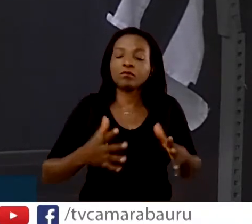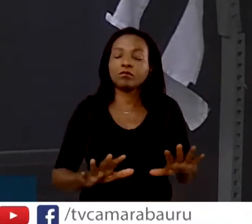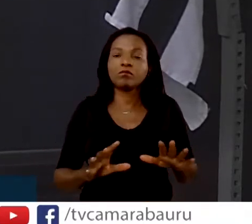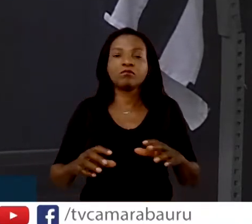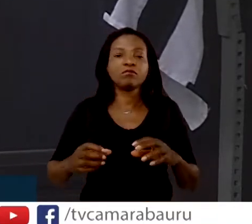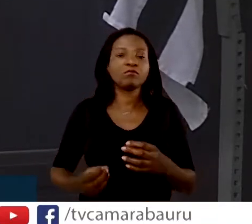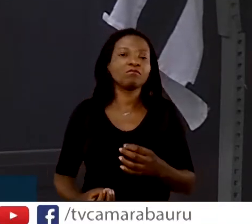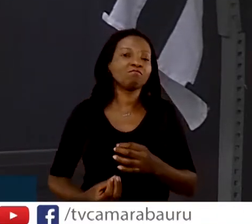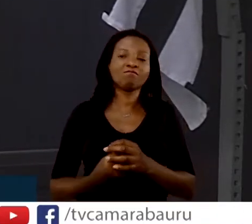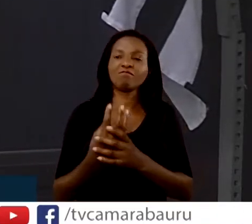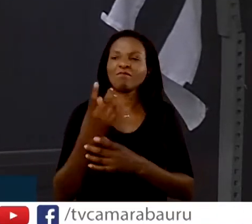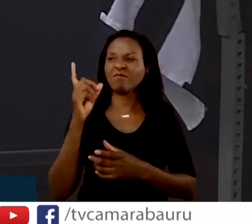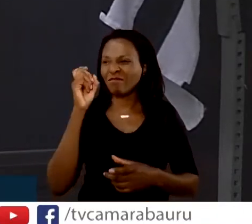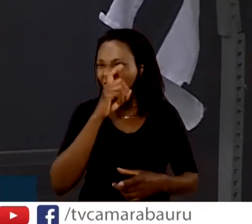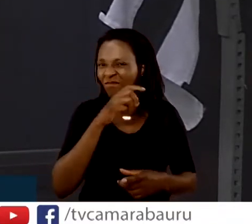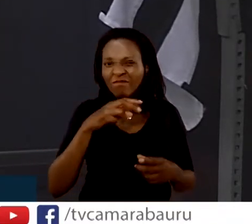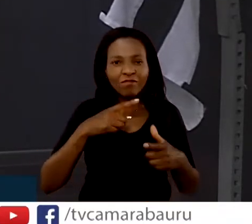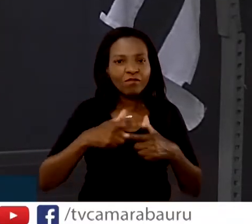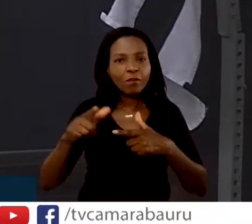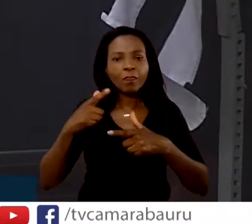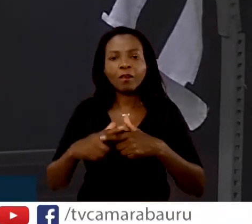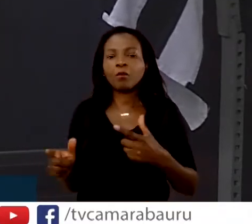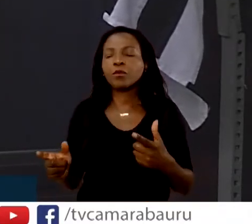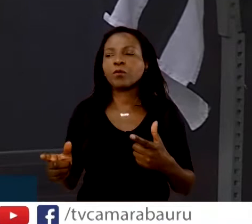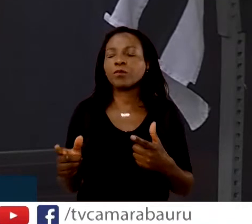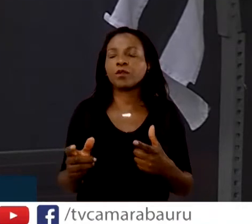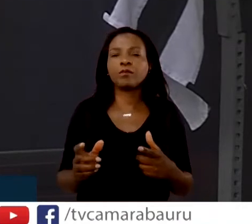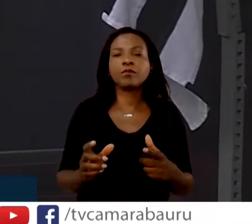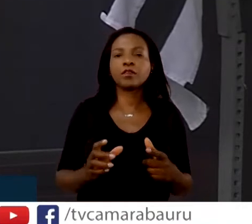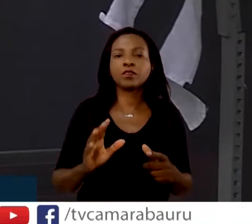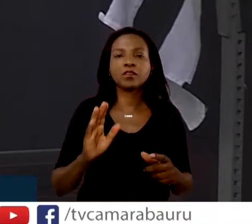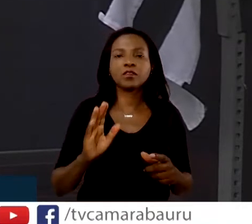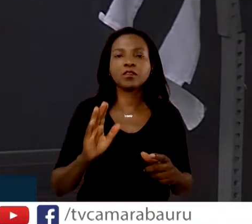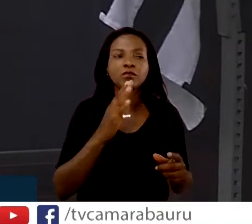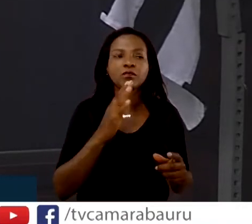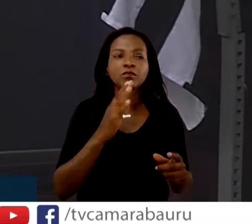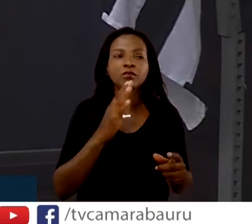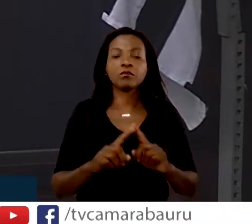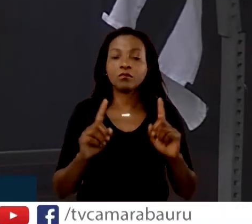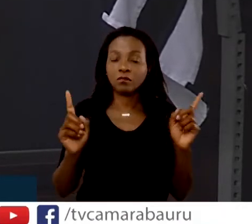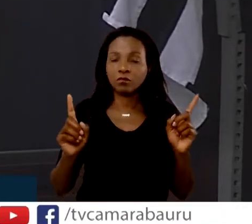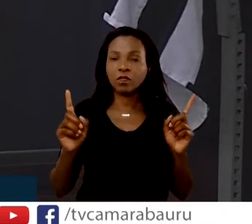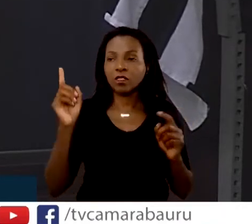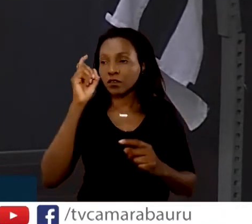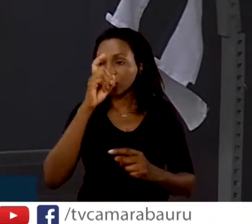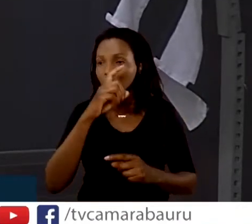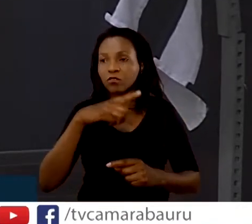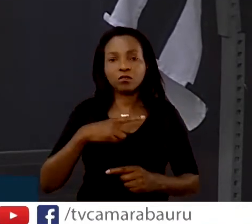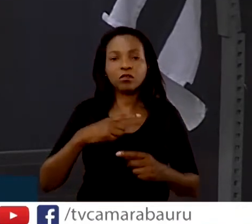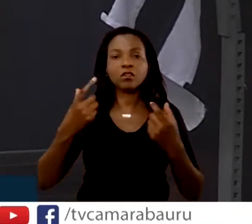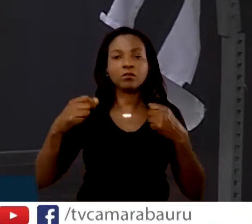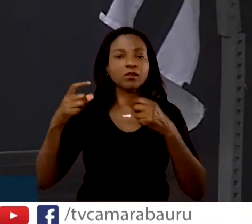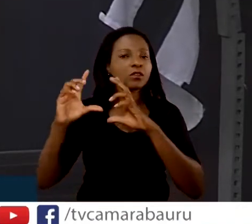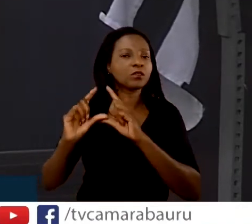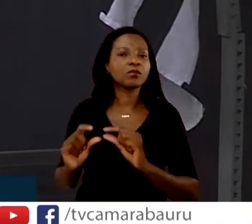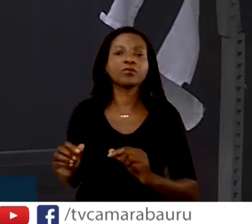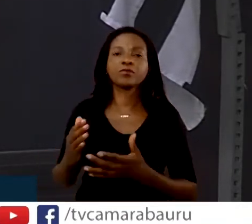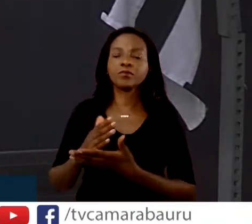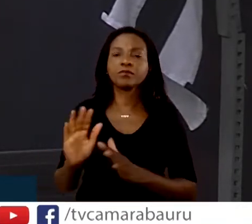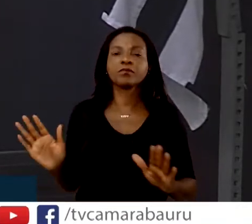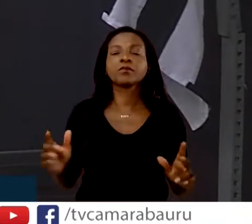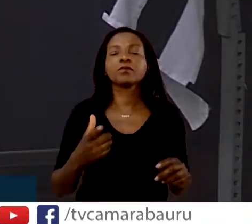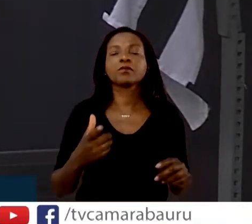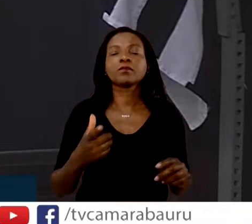de onde realmente não tem. Mas essas dificuldades precisam ser sanadas. E outro assunto, senhor presidente,